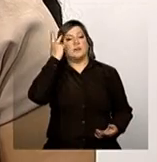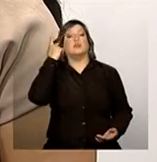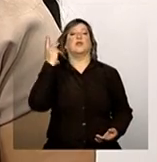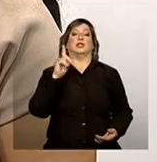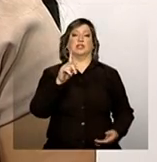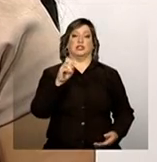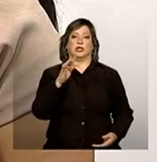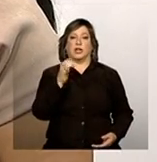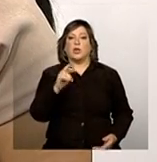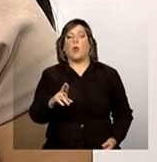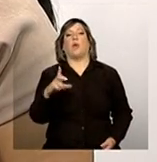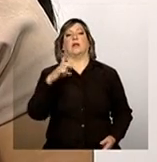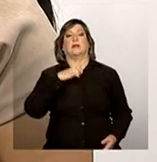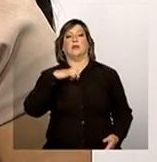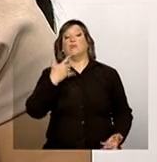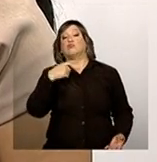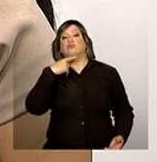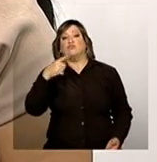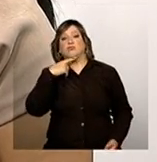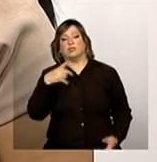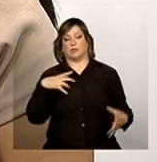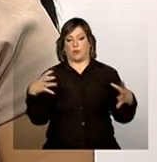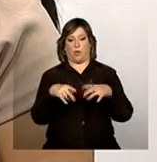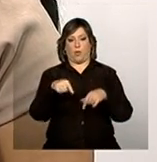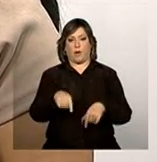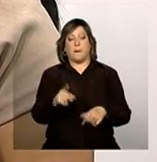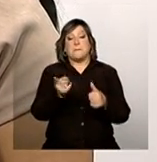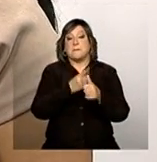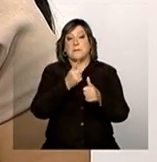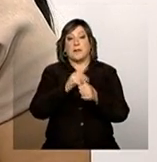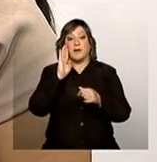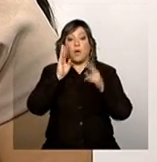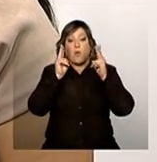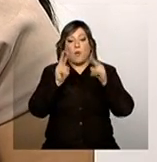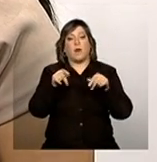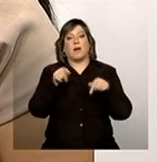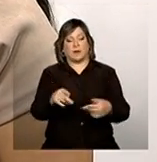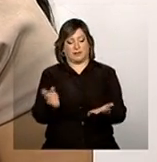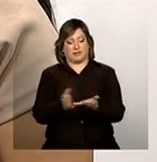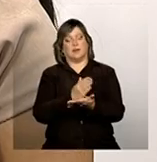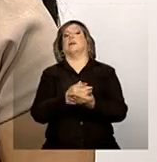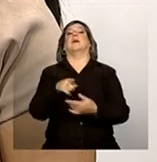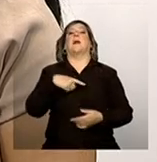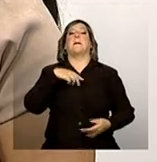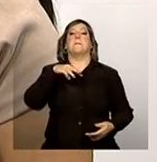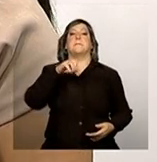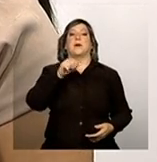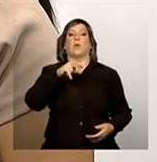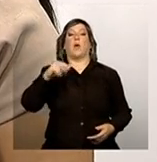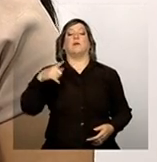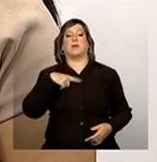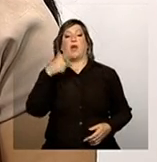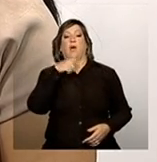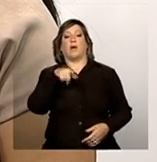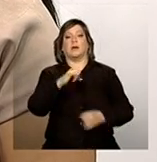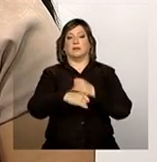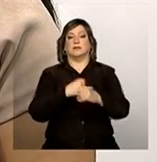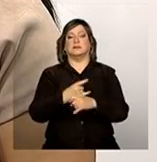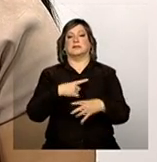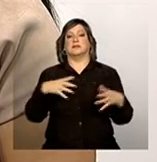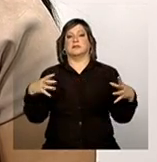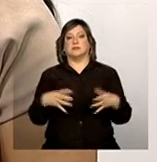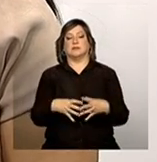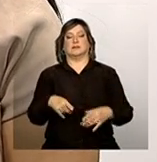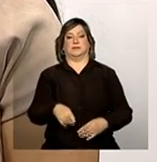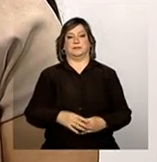dúvida relativa ao conteúdo, o primeiro local que ele deve olhar é o próprio manual, que está acessível no